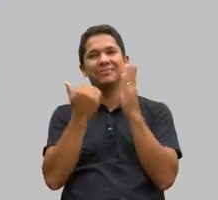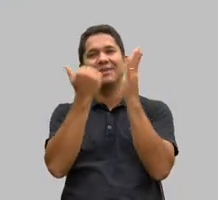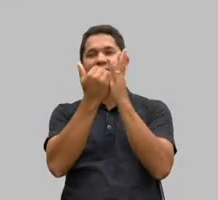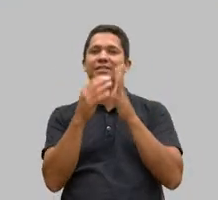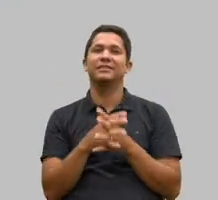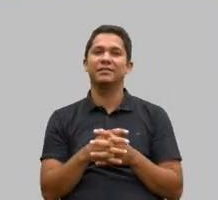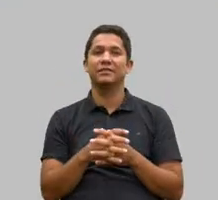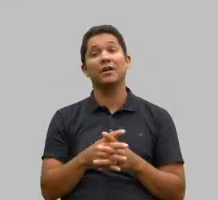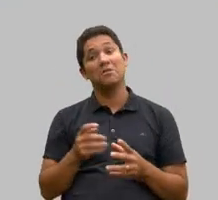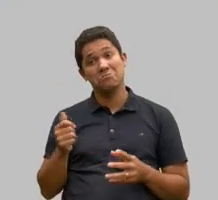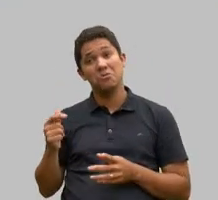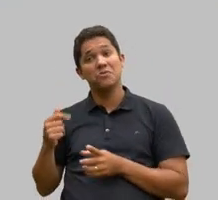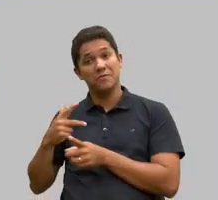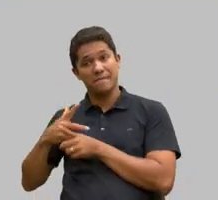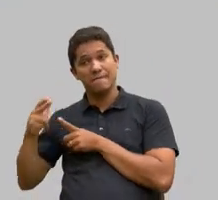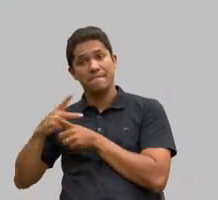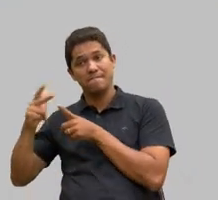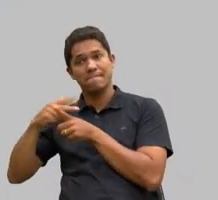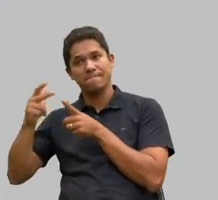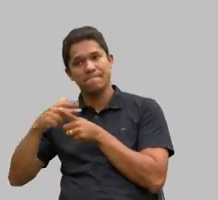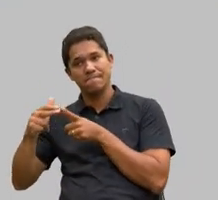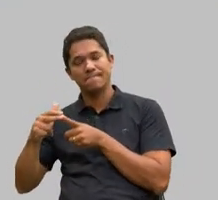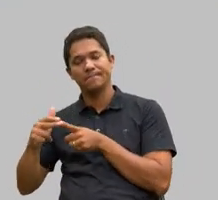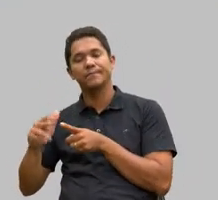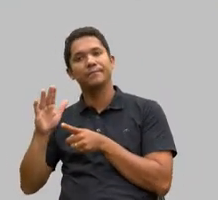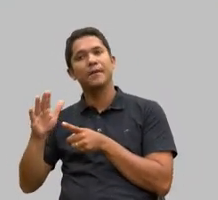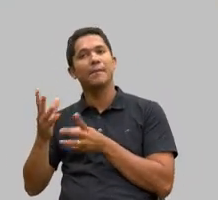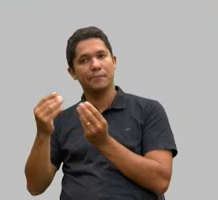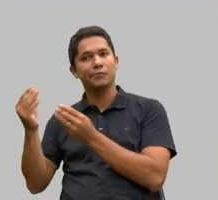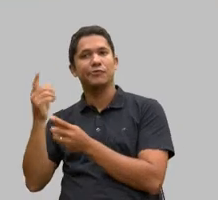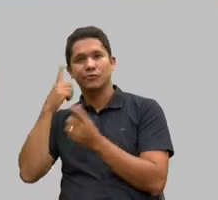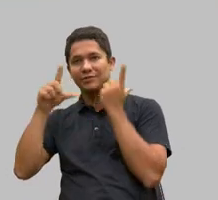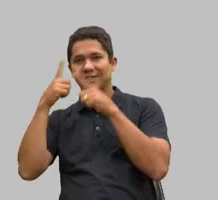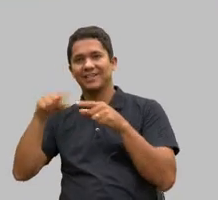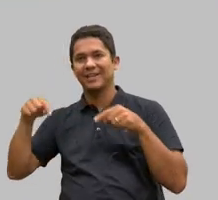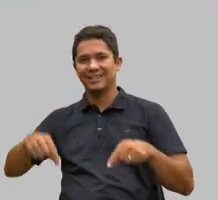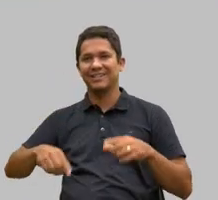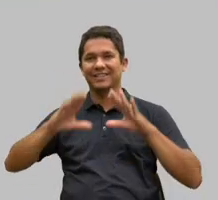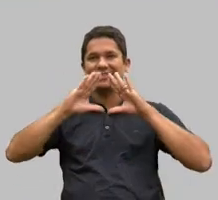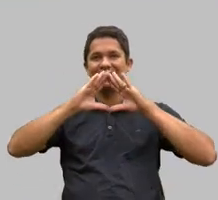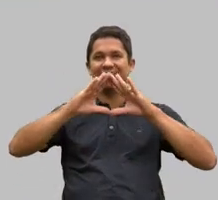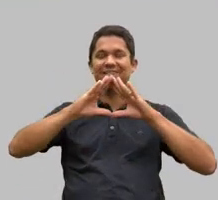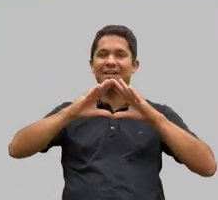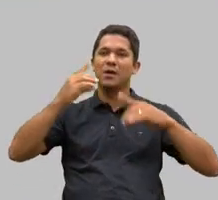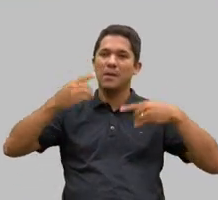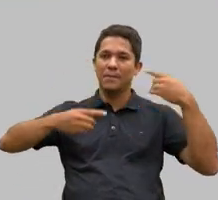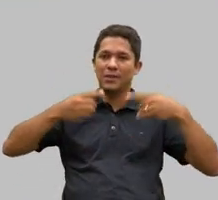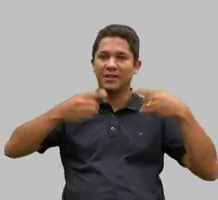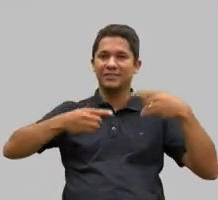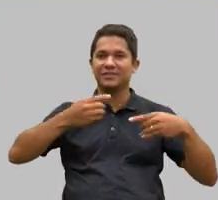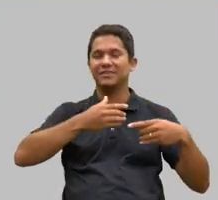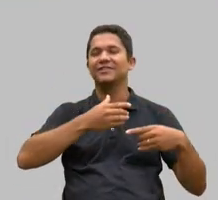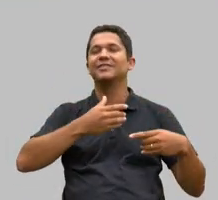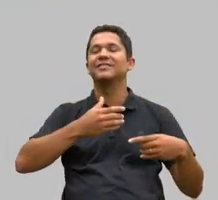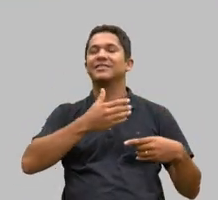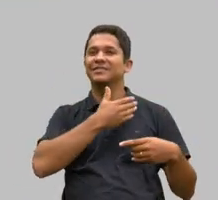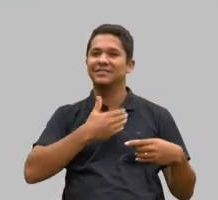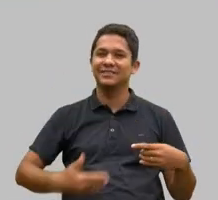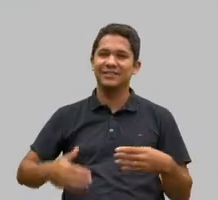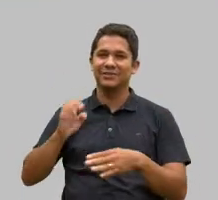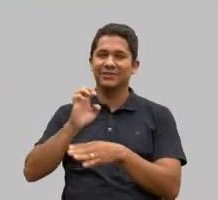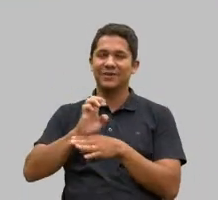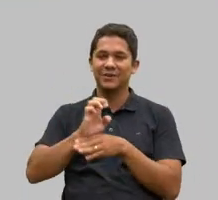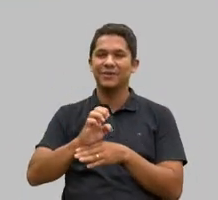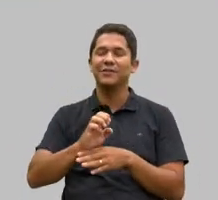essa casa legislativa tem a primeira legislação nacional, política estadual de fomento ao voluntariado transformador, lei 18